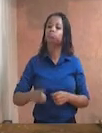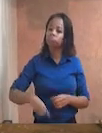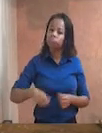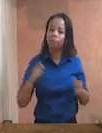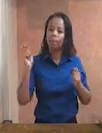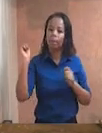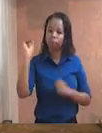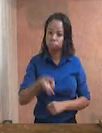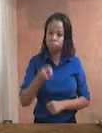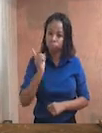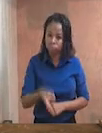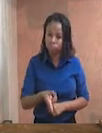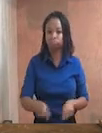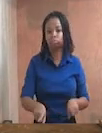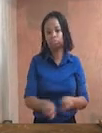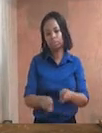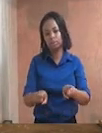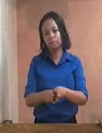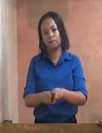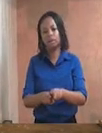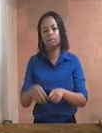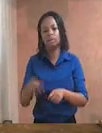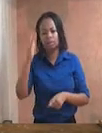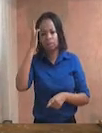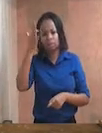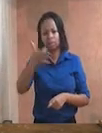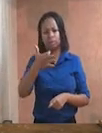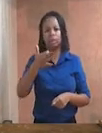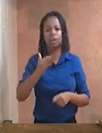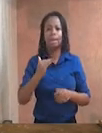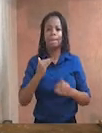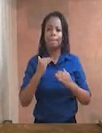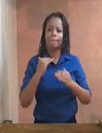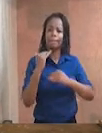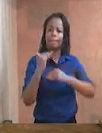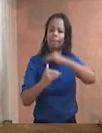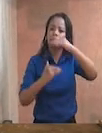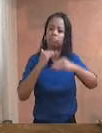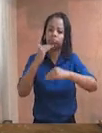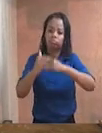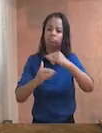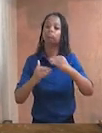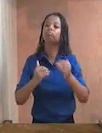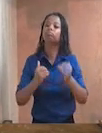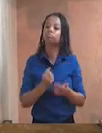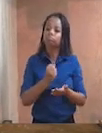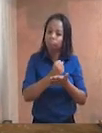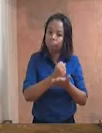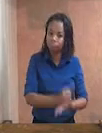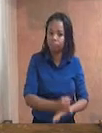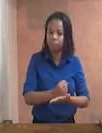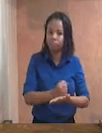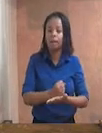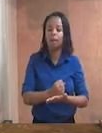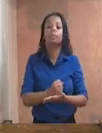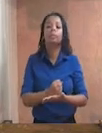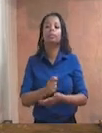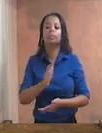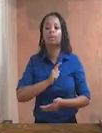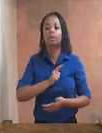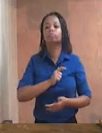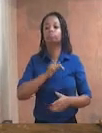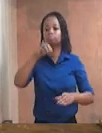Desistir de formar a fundamentada pela possibilidade de reintegração familiar ou